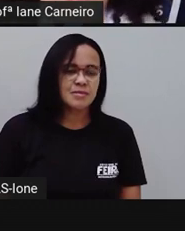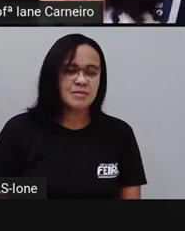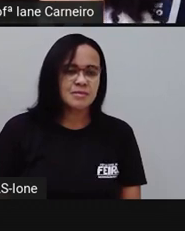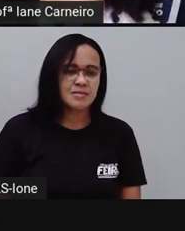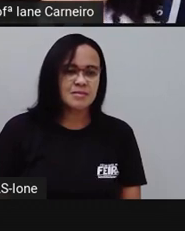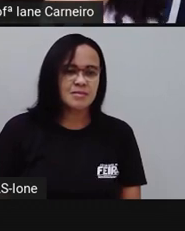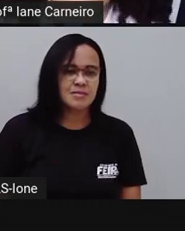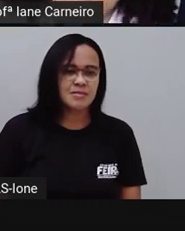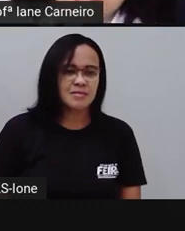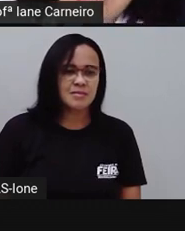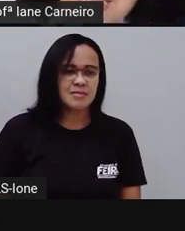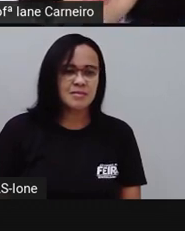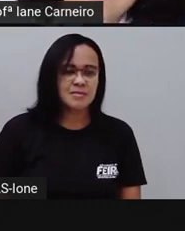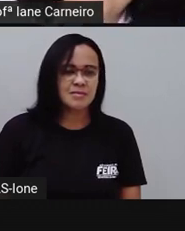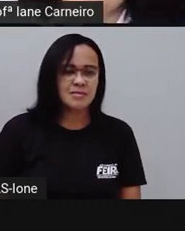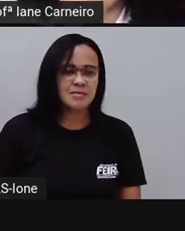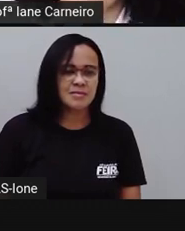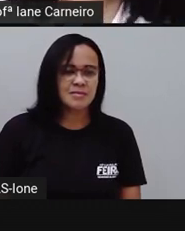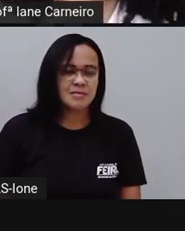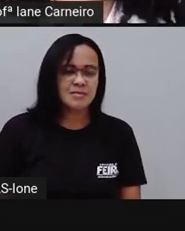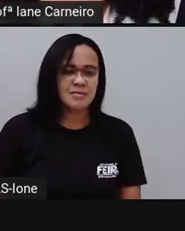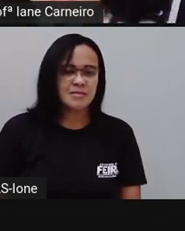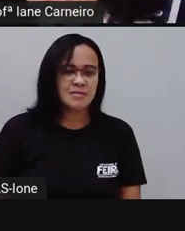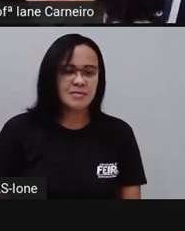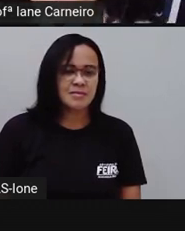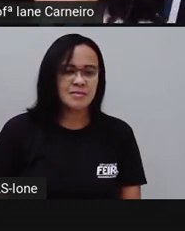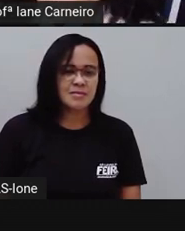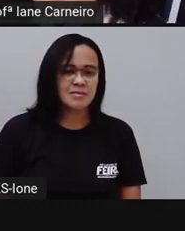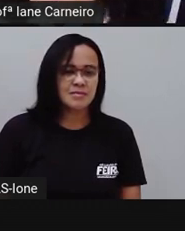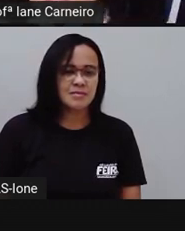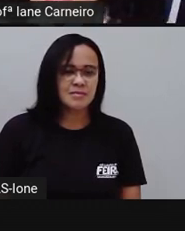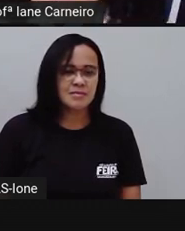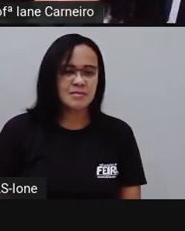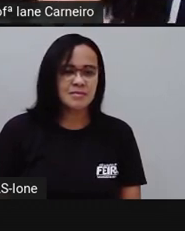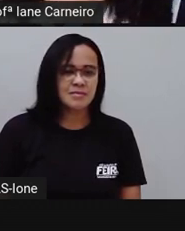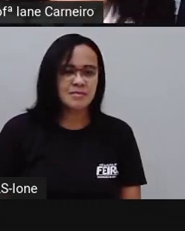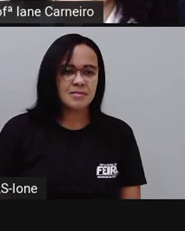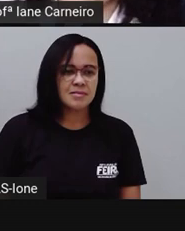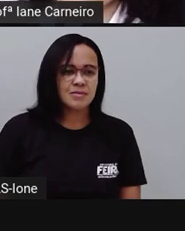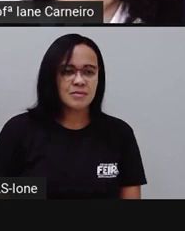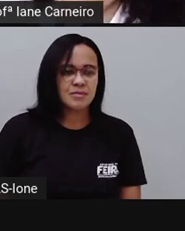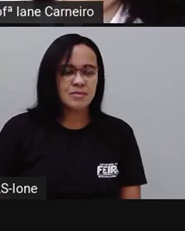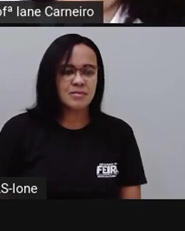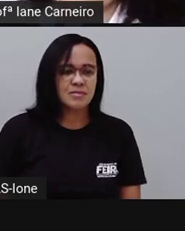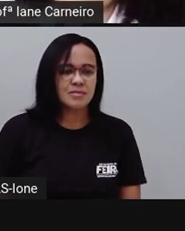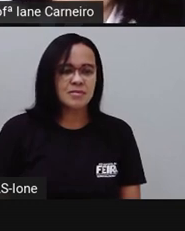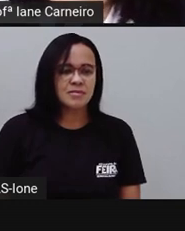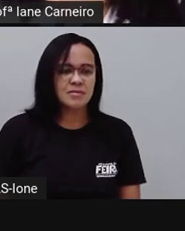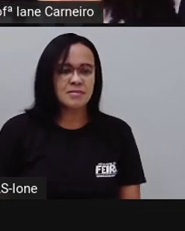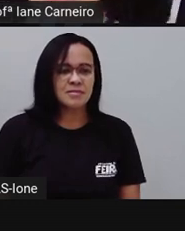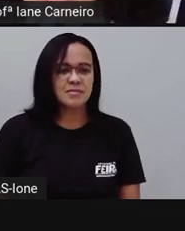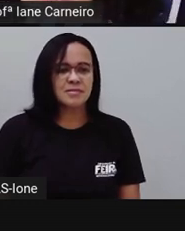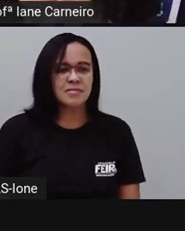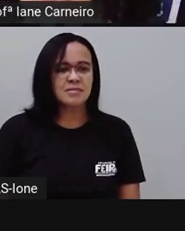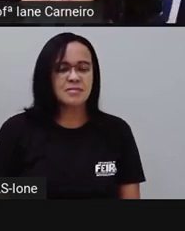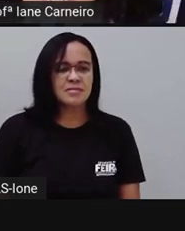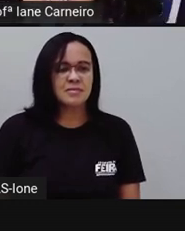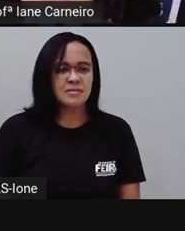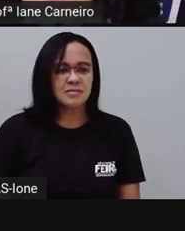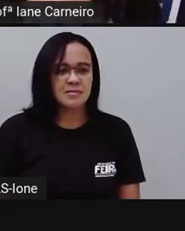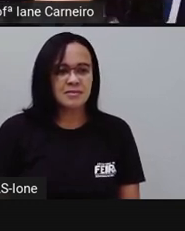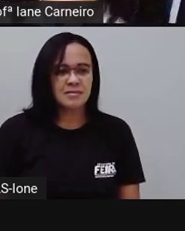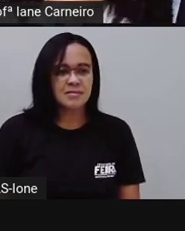significado. Facilita a nossa vida, simplifica o complicado. Por isso, preste atenção ao que ficou